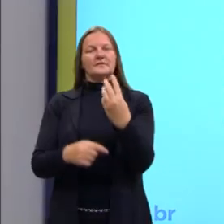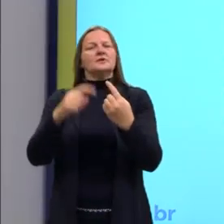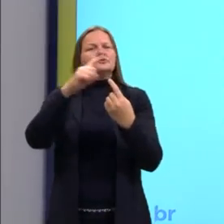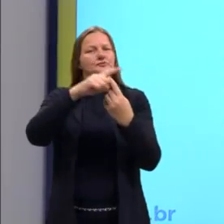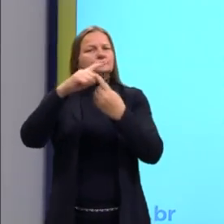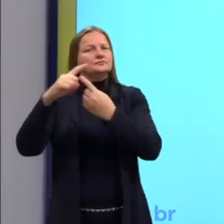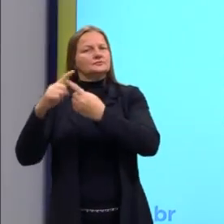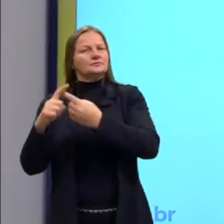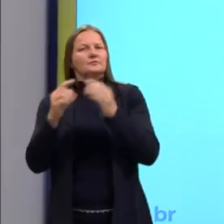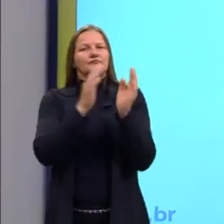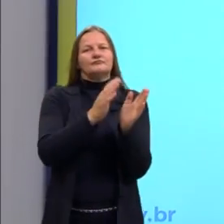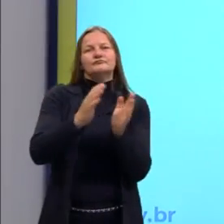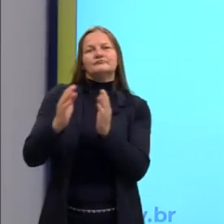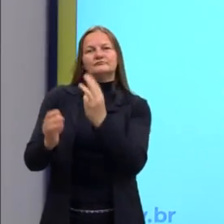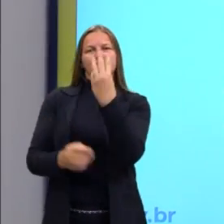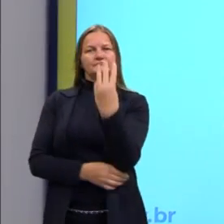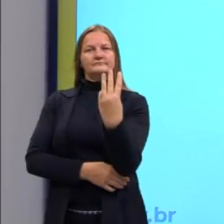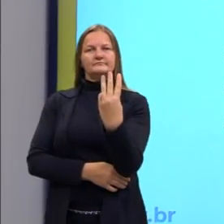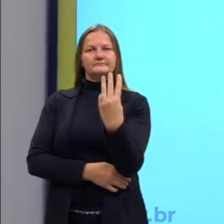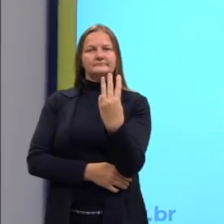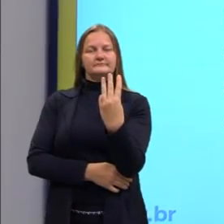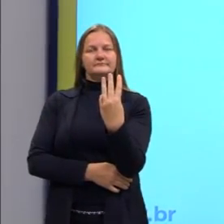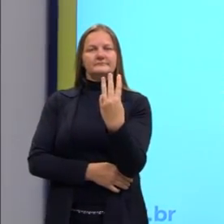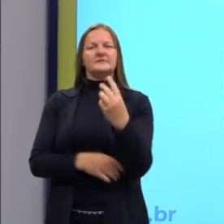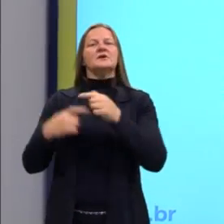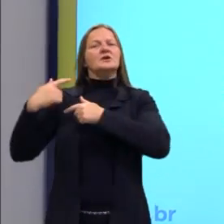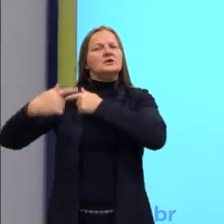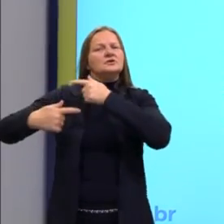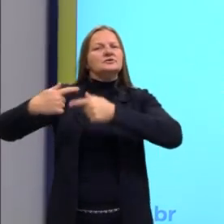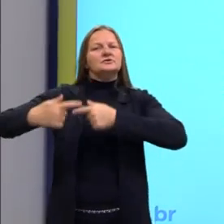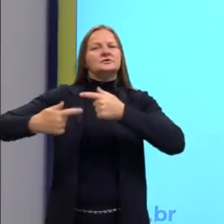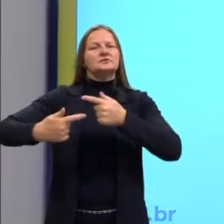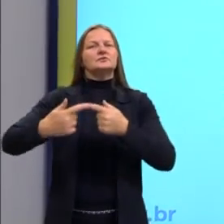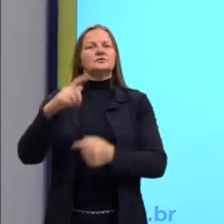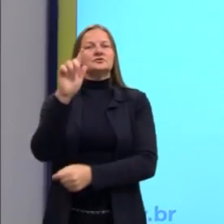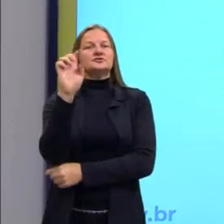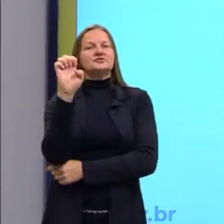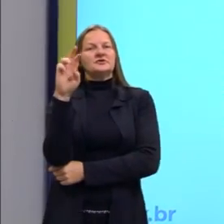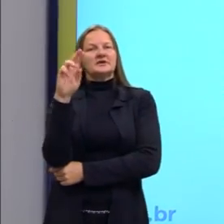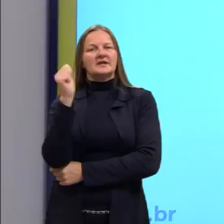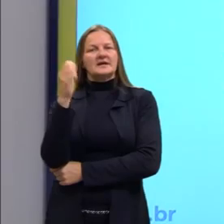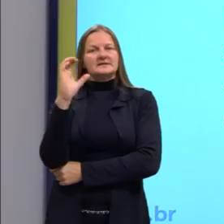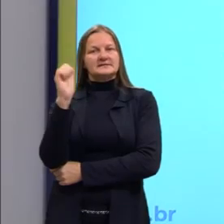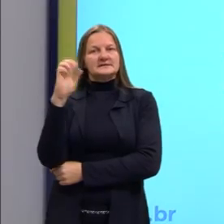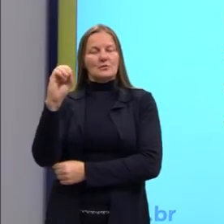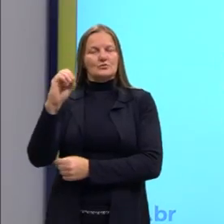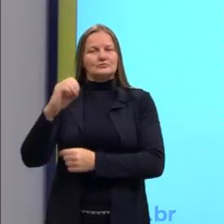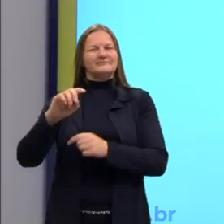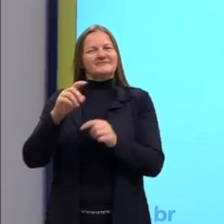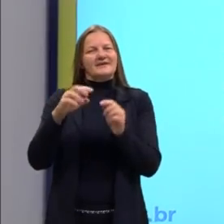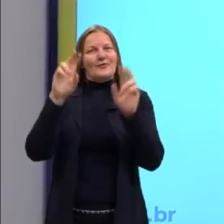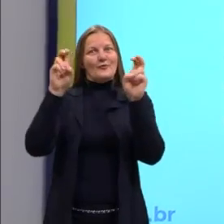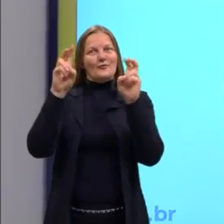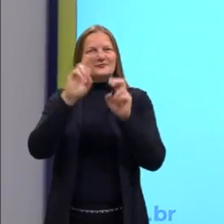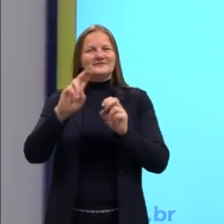ou três fases. Podemos chamar de gerações. Eu utilizo a palavra geração, mas podemos dizer que são três fases